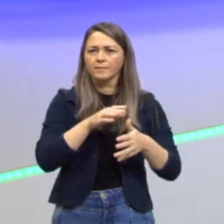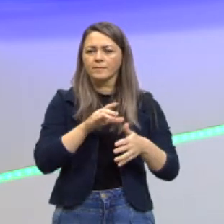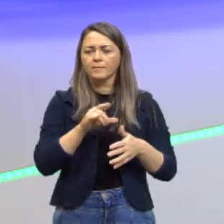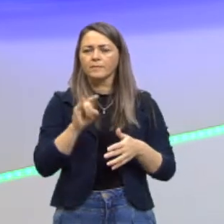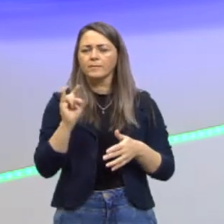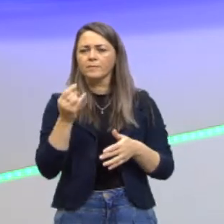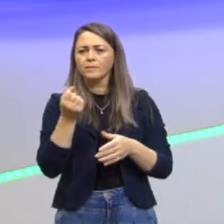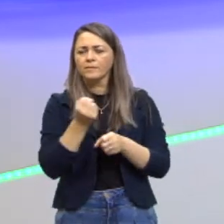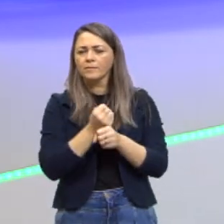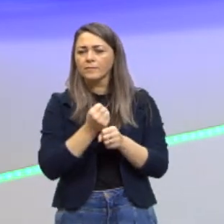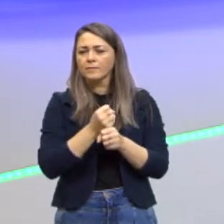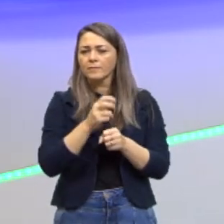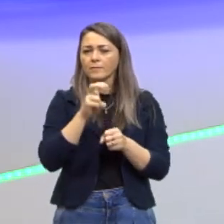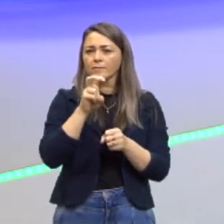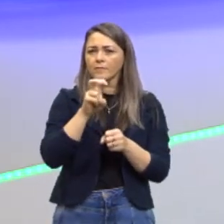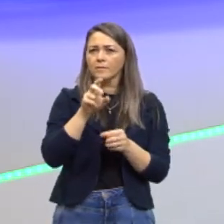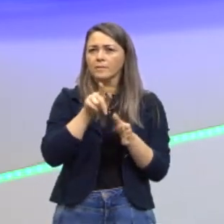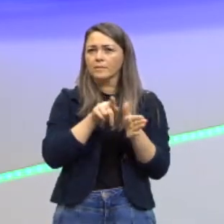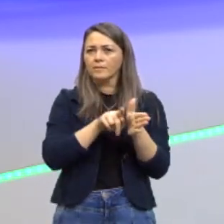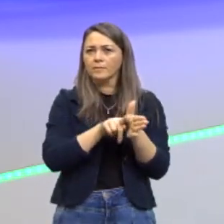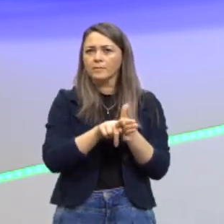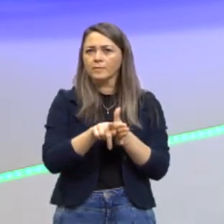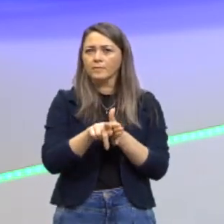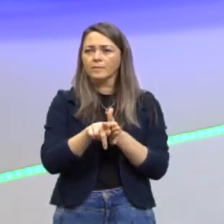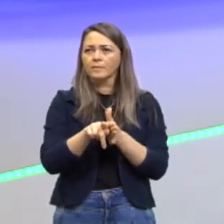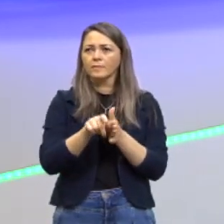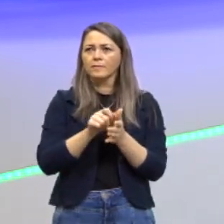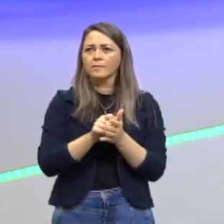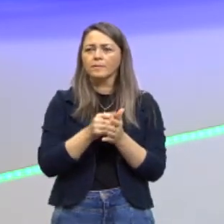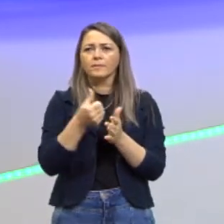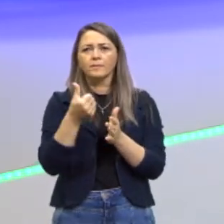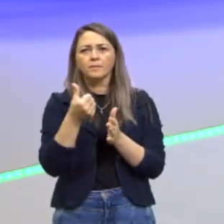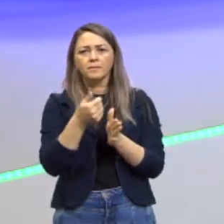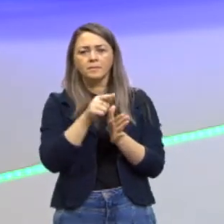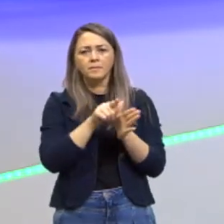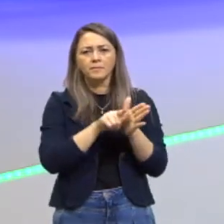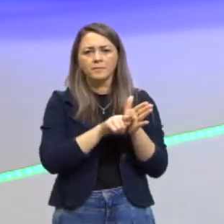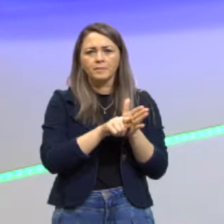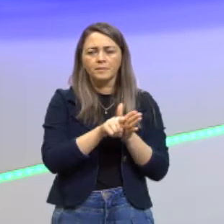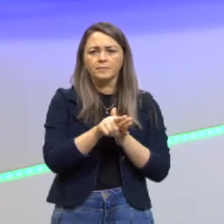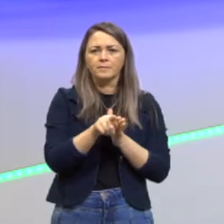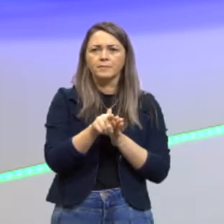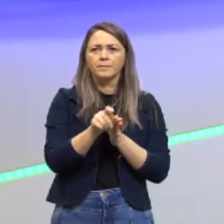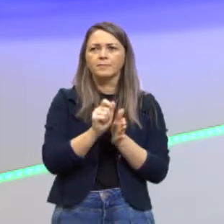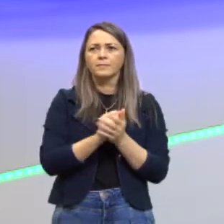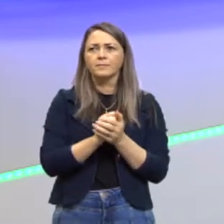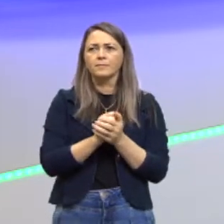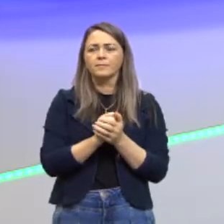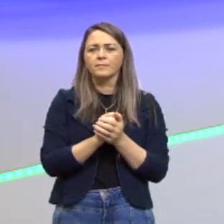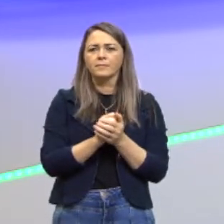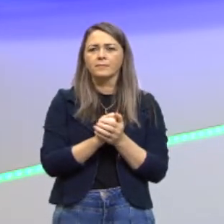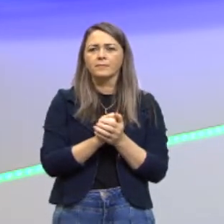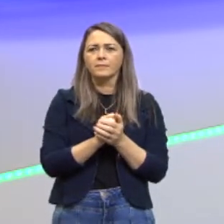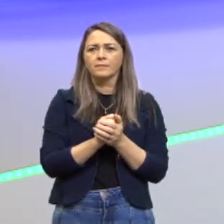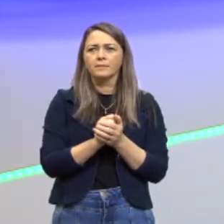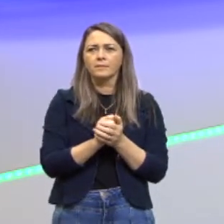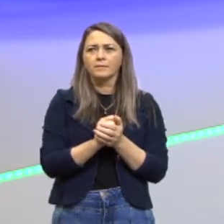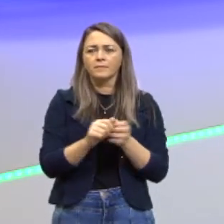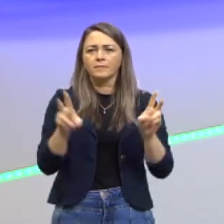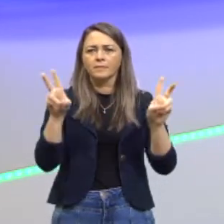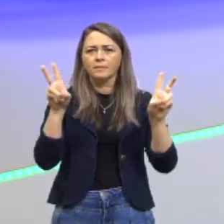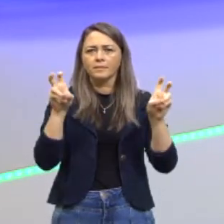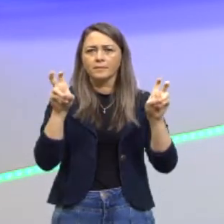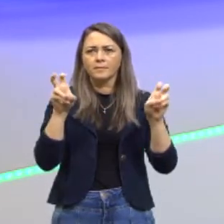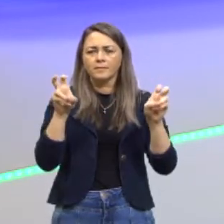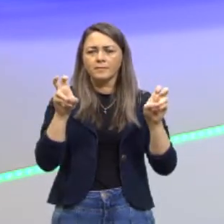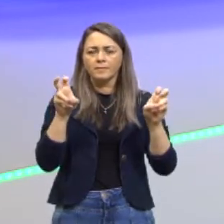cinco questões, tá? Seis, por vezes, seis questões desses assuntos, dessas